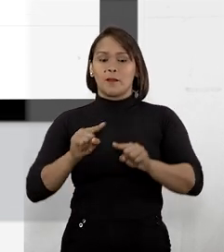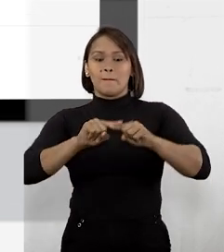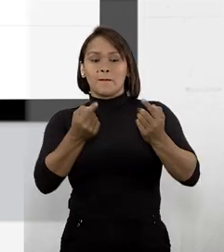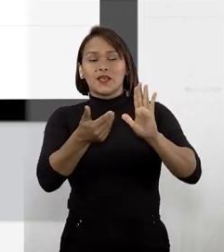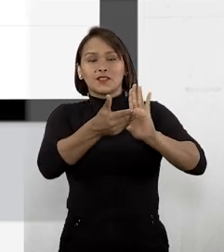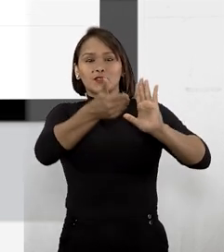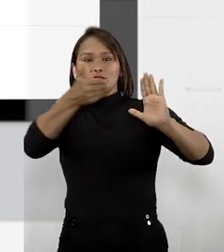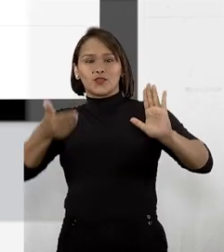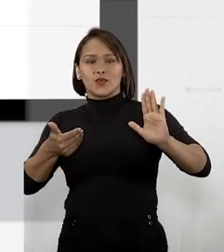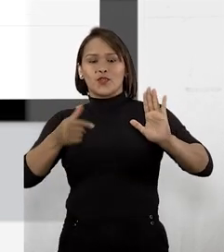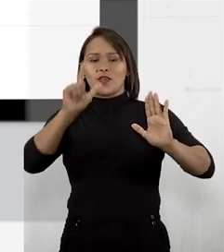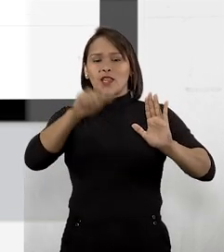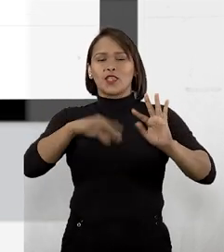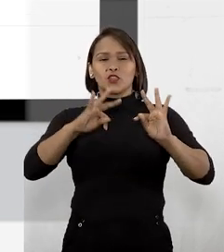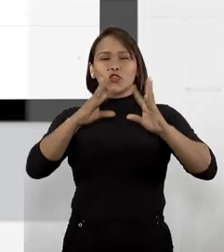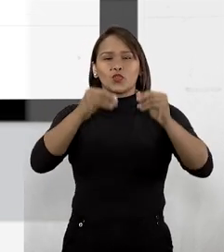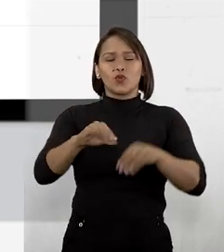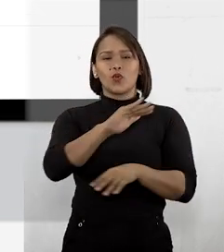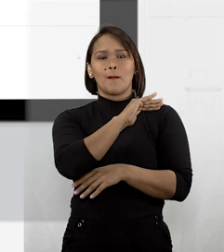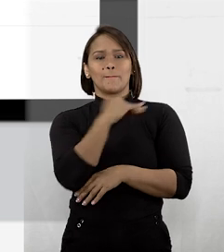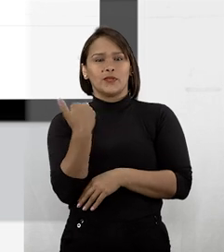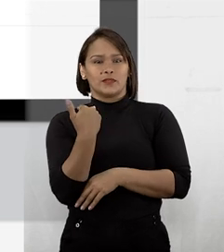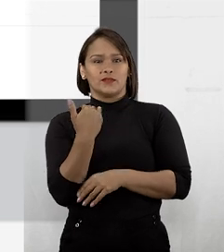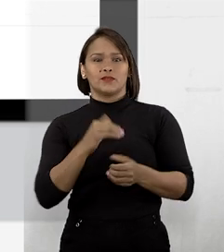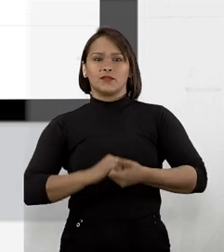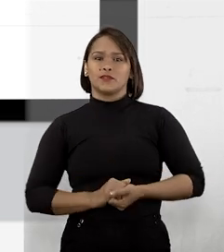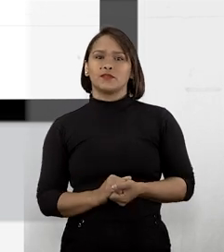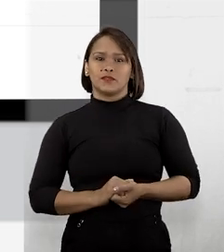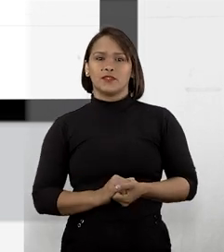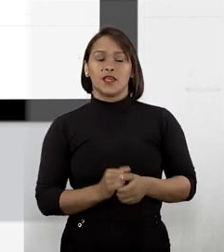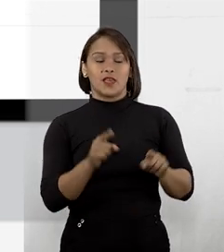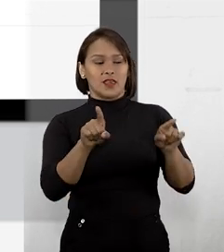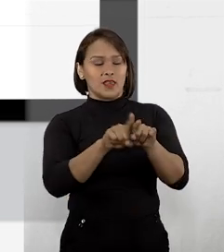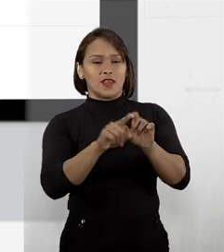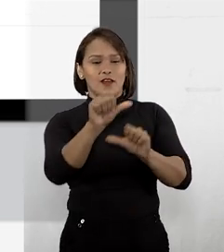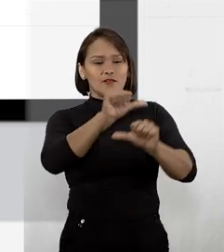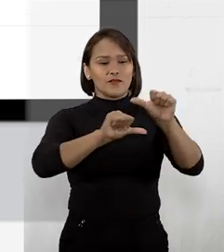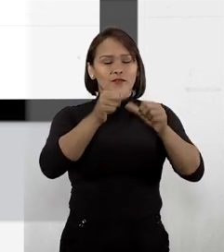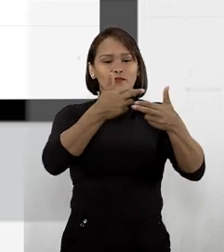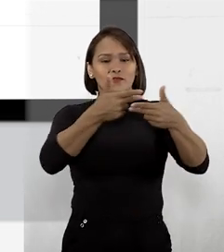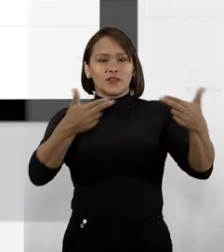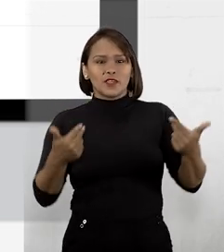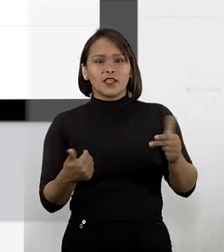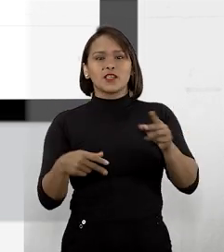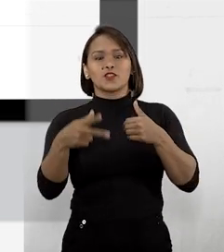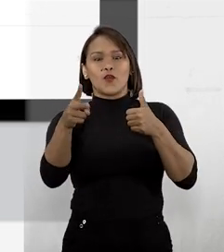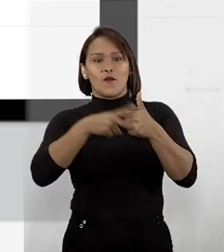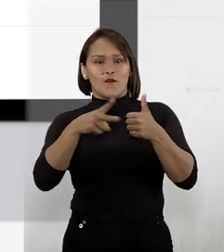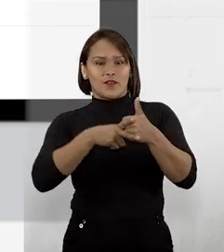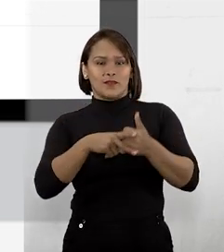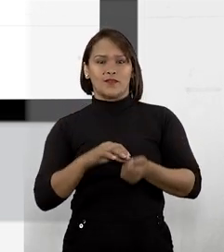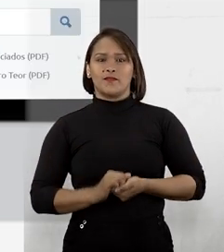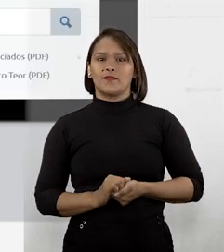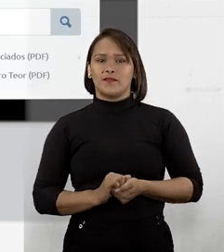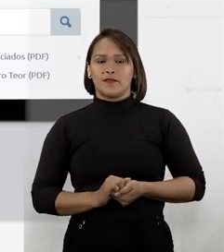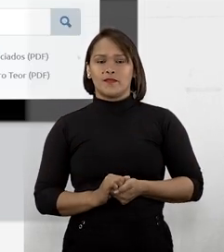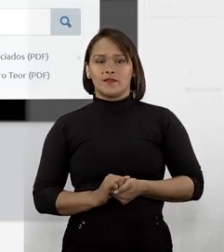mas excluirá todos os que trazem a palavra suicídio e as variações do verbo suicidar-se.